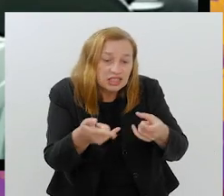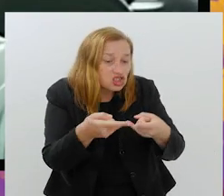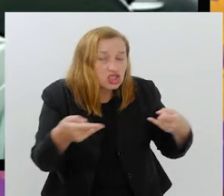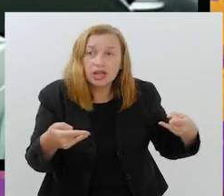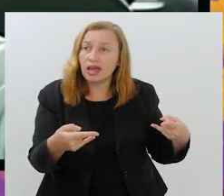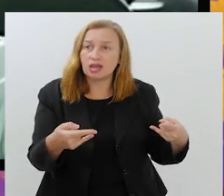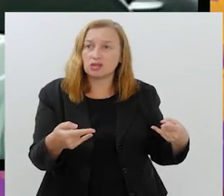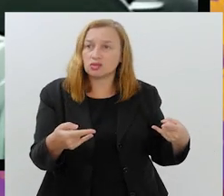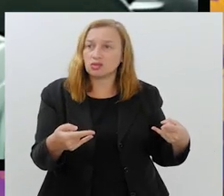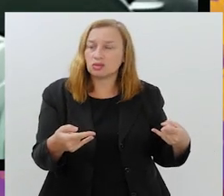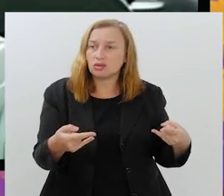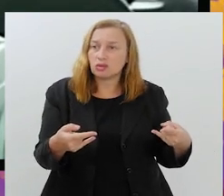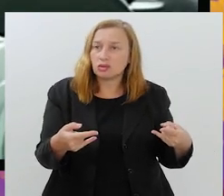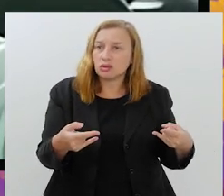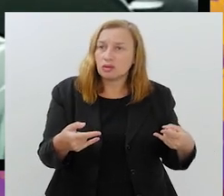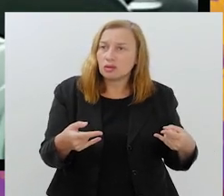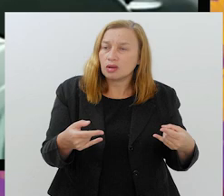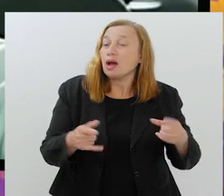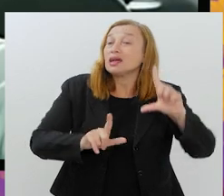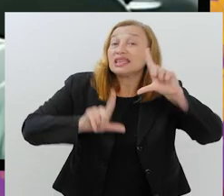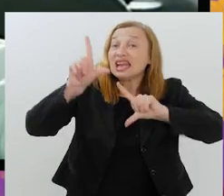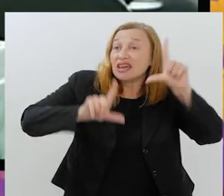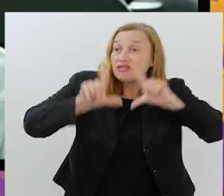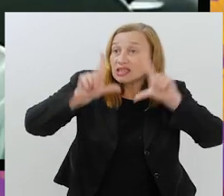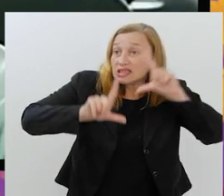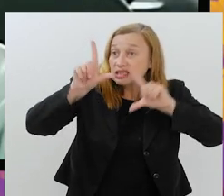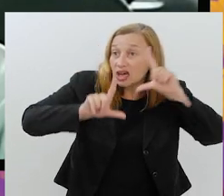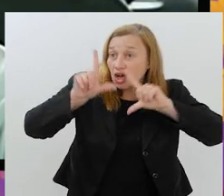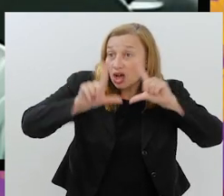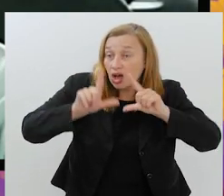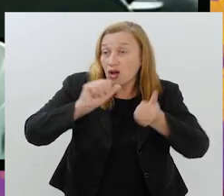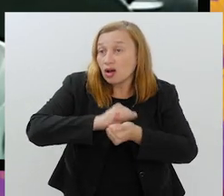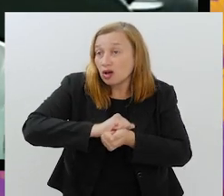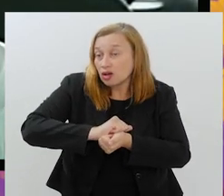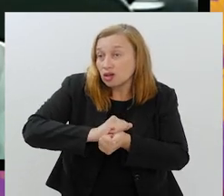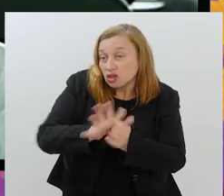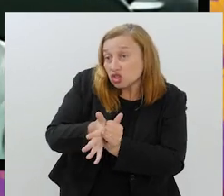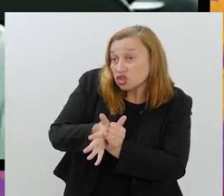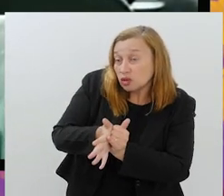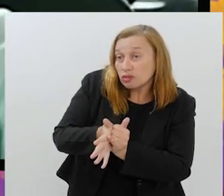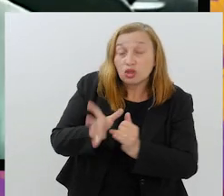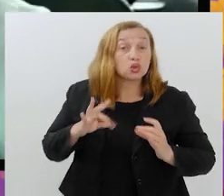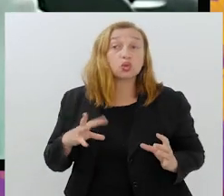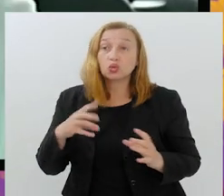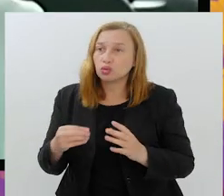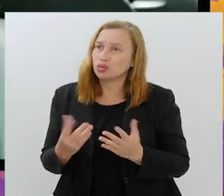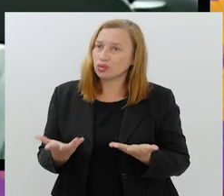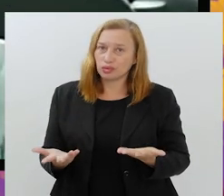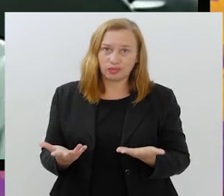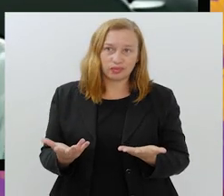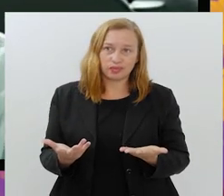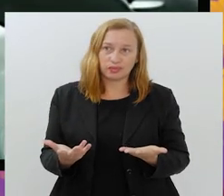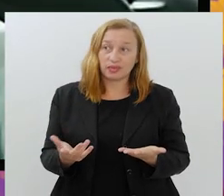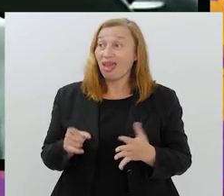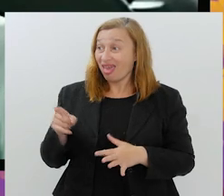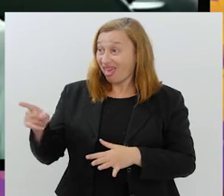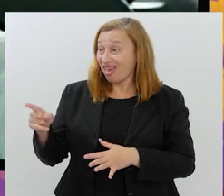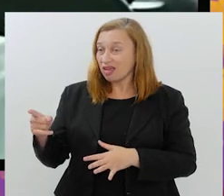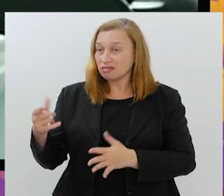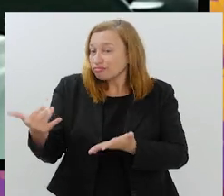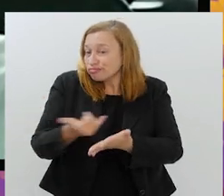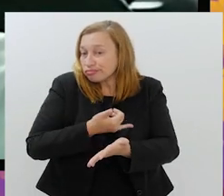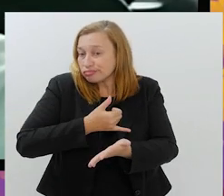comercialização do jogo com as próprias emissões de TV e de streaming. E por que demorou tanto? Porque ele não canetava, porque ele